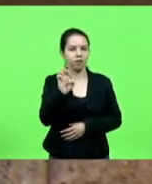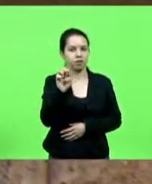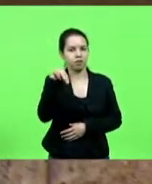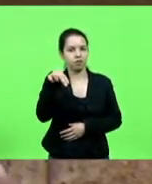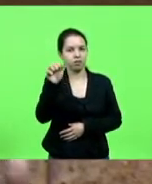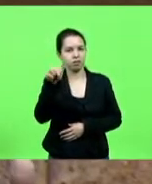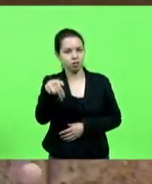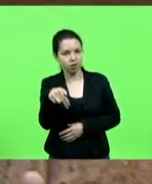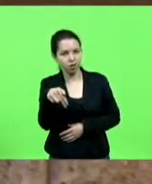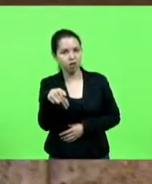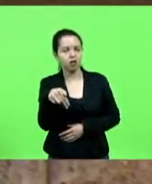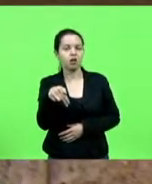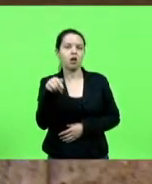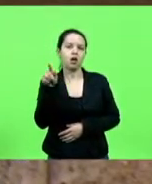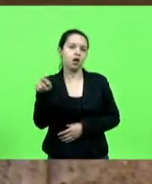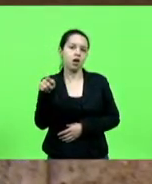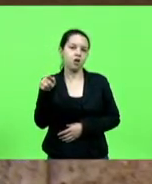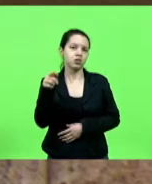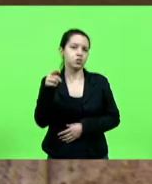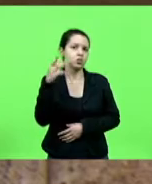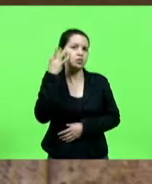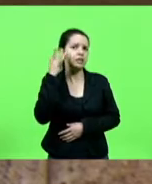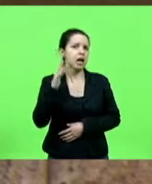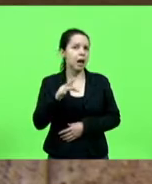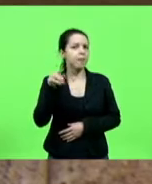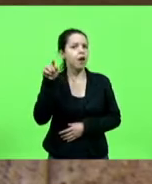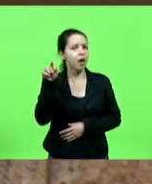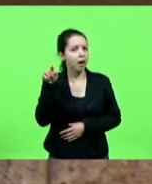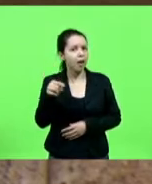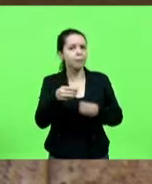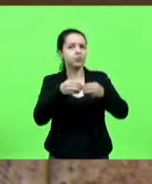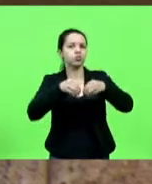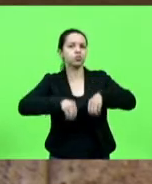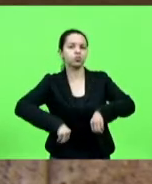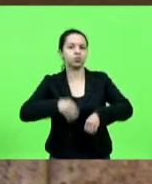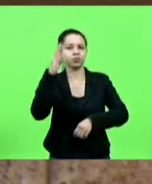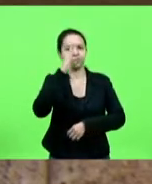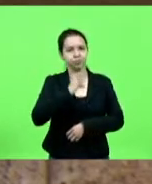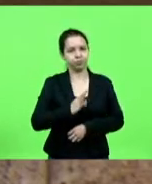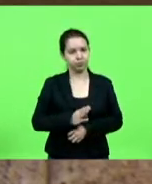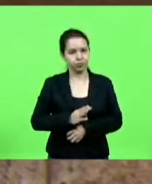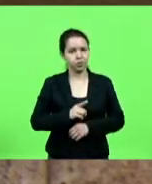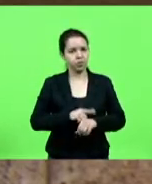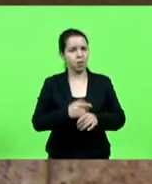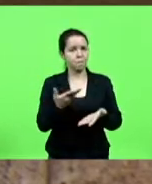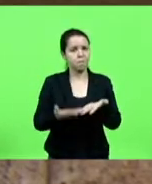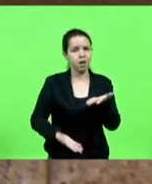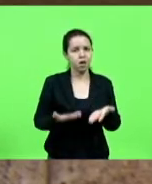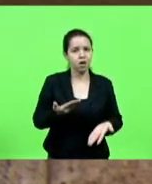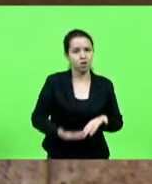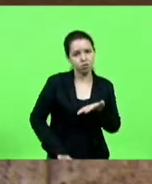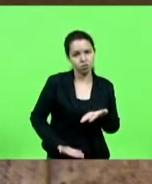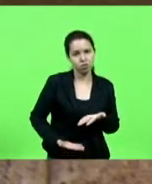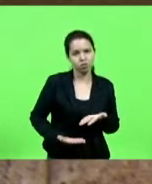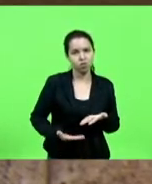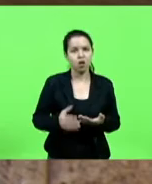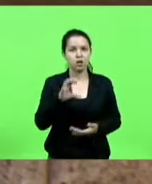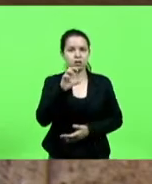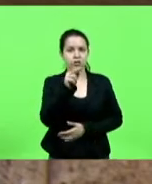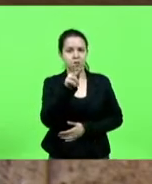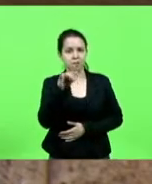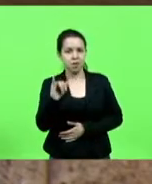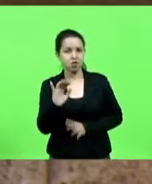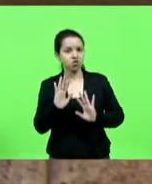essas pessoas não têm ideia ainda do mal que elas estão fazendo para o Brasil. O tempo perdido que está sendo isso, uma CPI que já